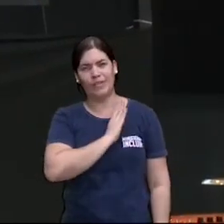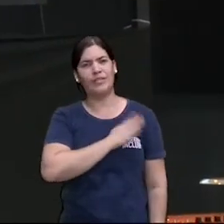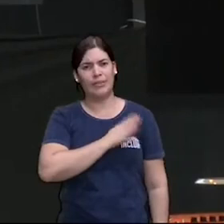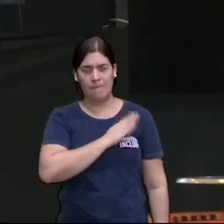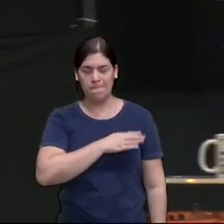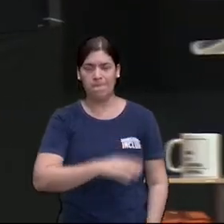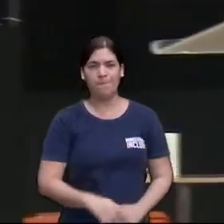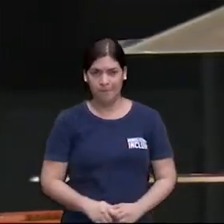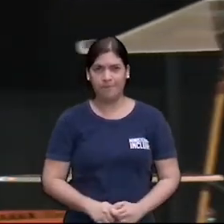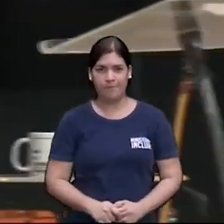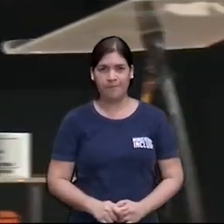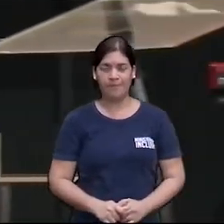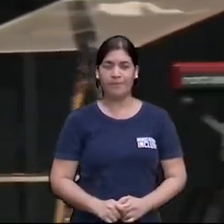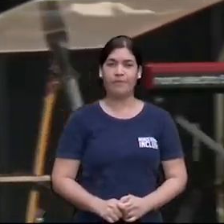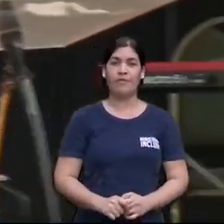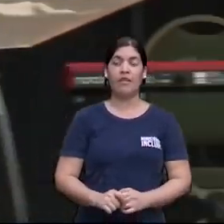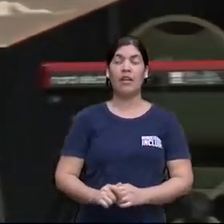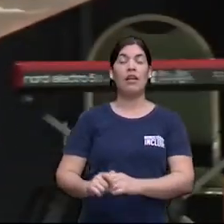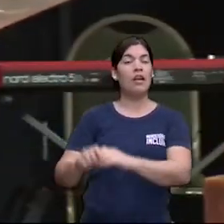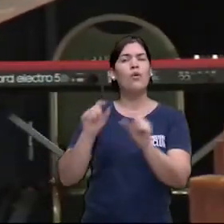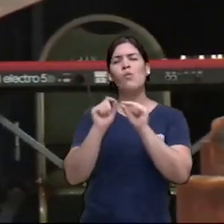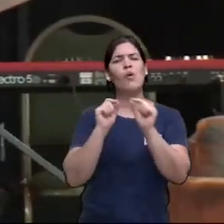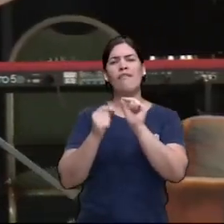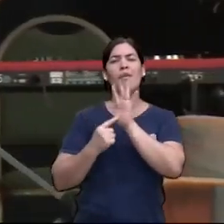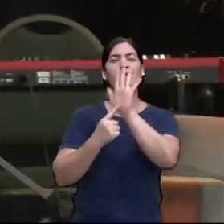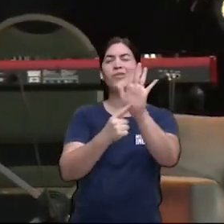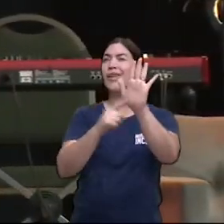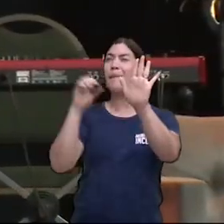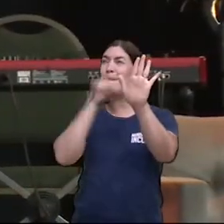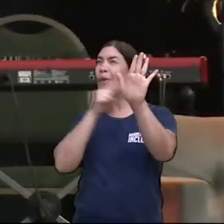A grandeza de Deus na sua vida será vista.